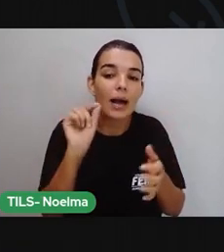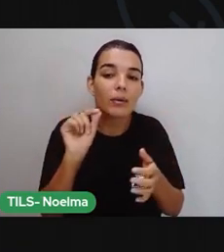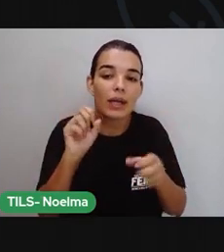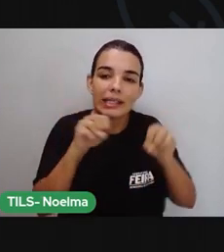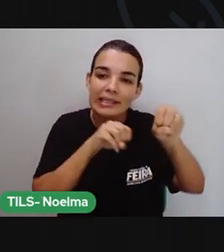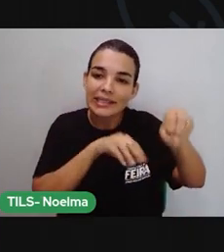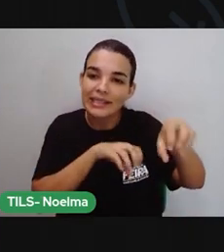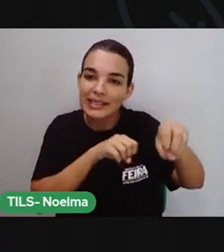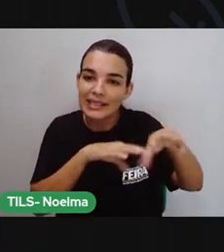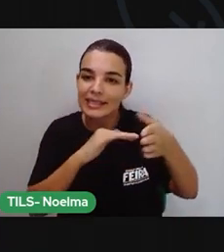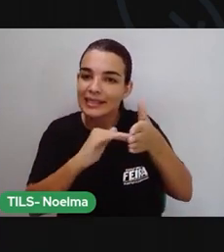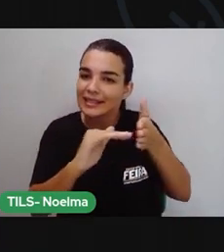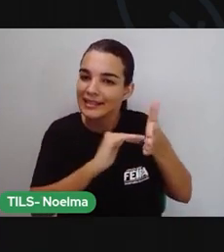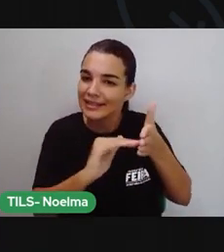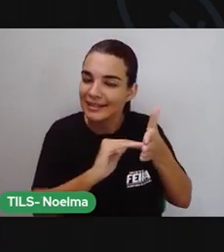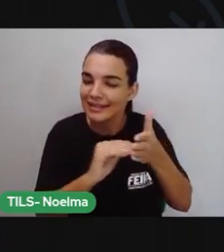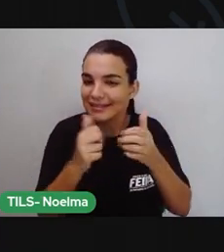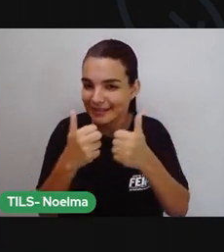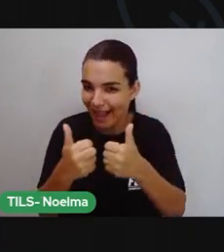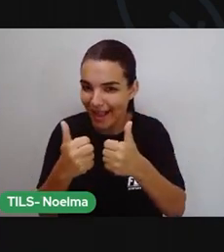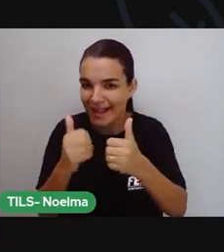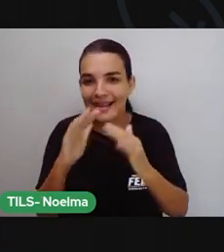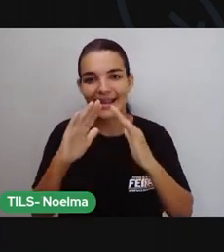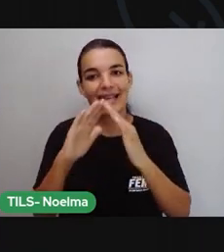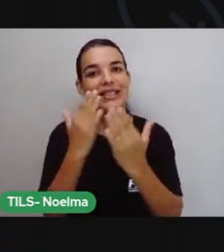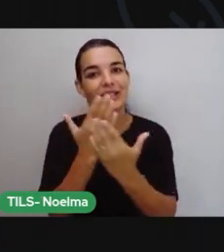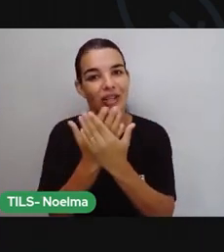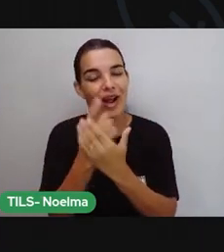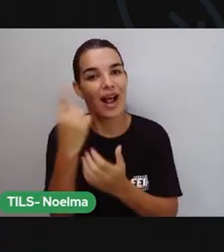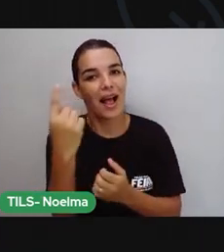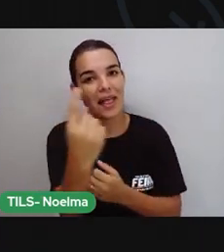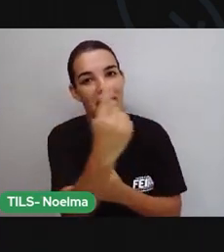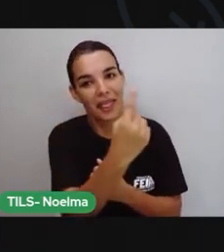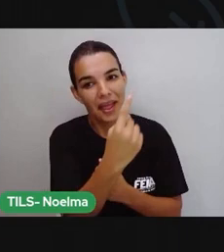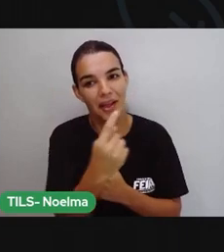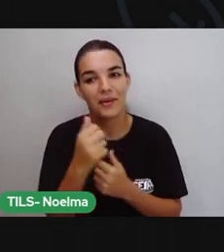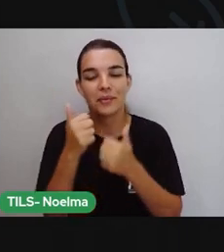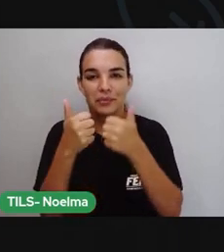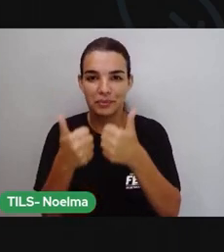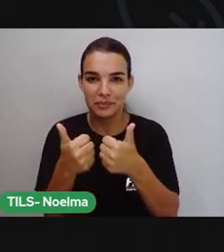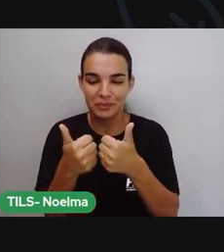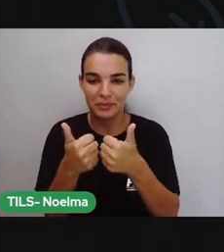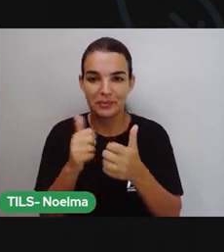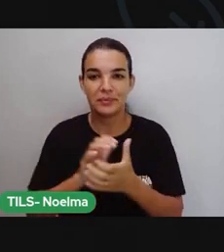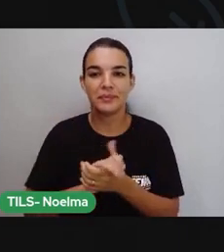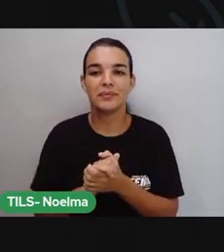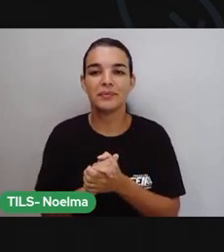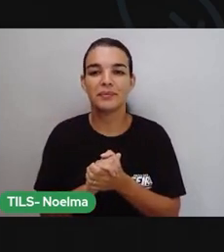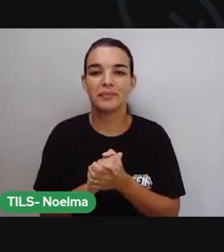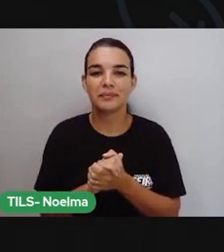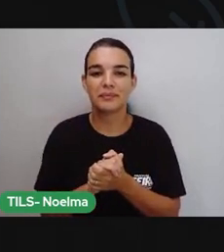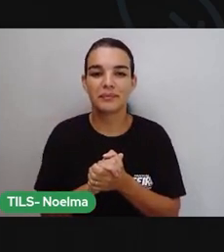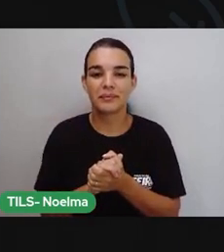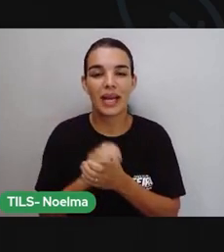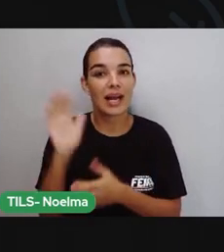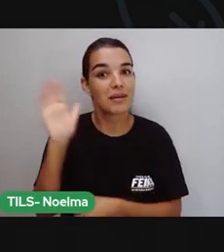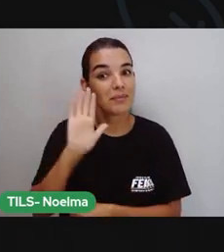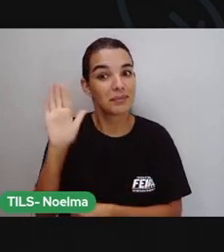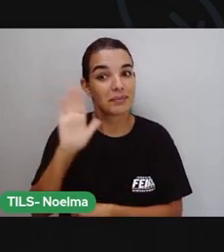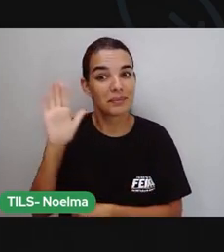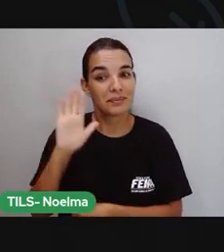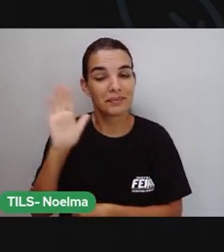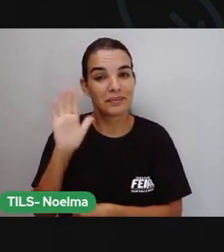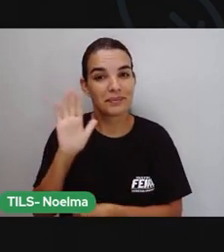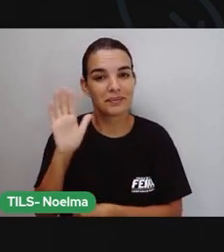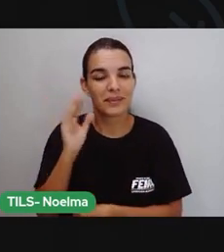Seduc, certo? A Seduc e as escolas de vocês que tiverem também redes sociais. Tá bem? A prova ficando